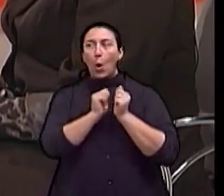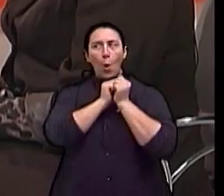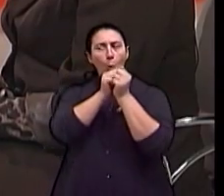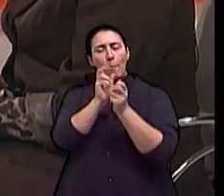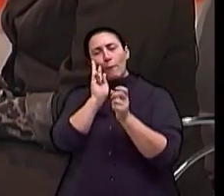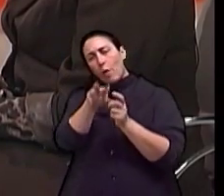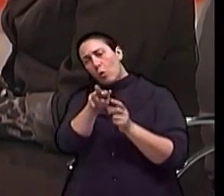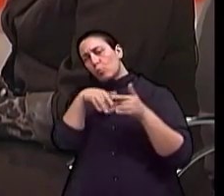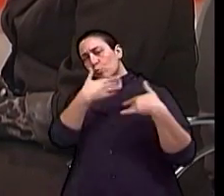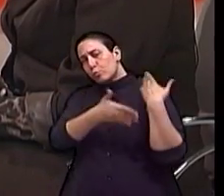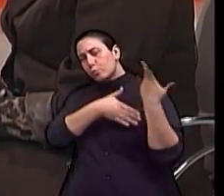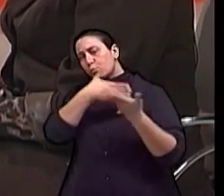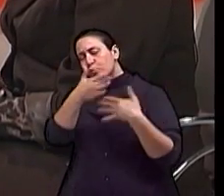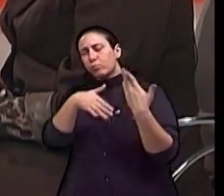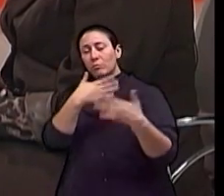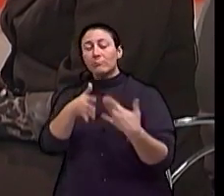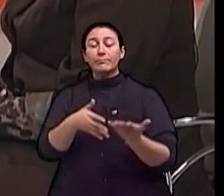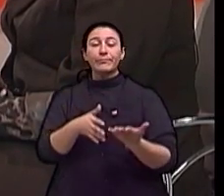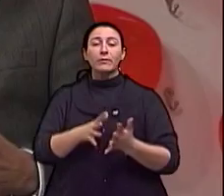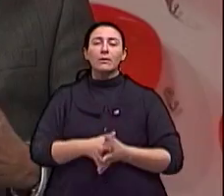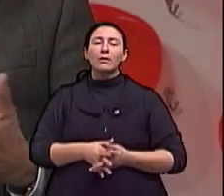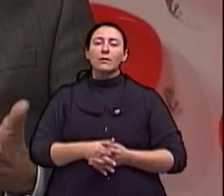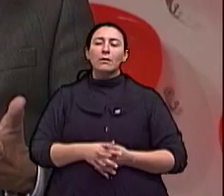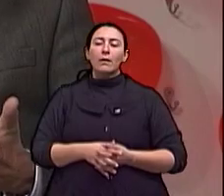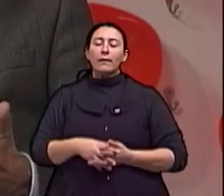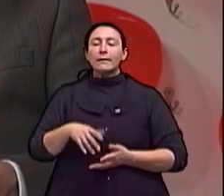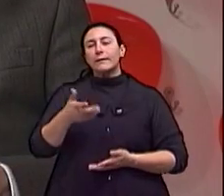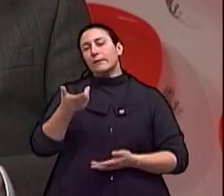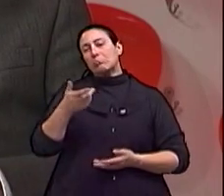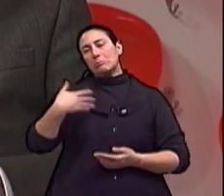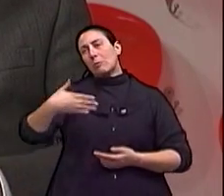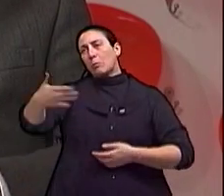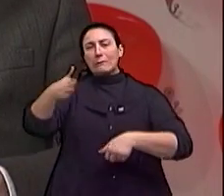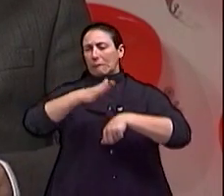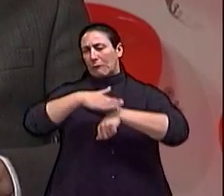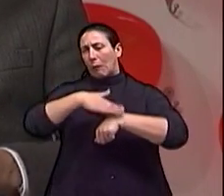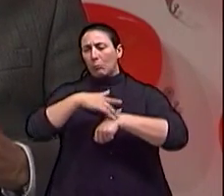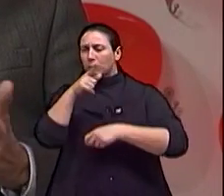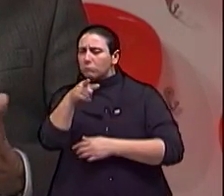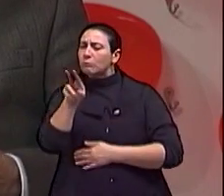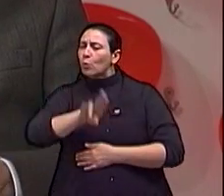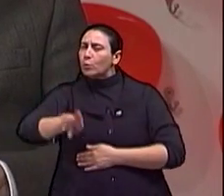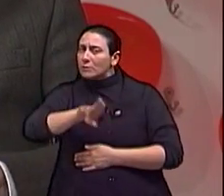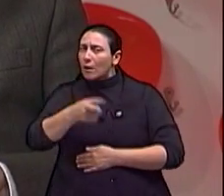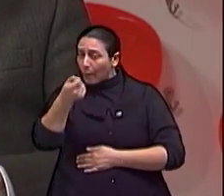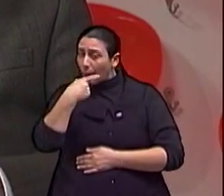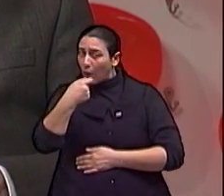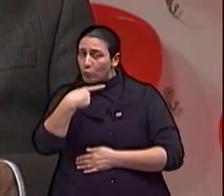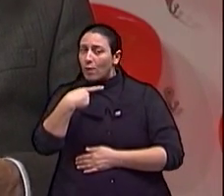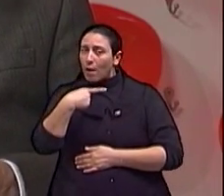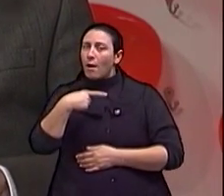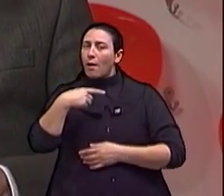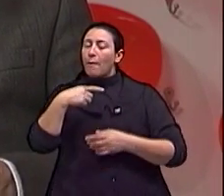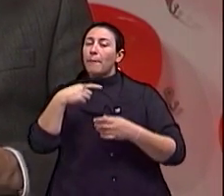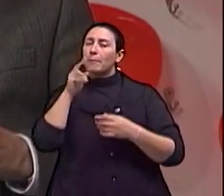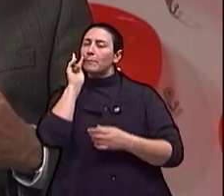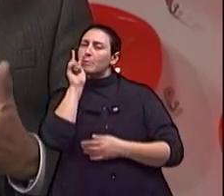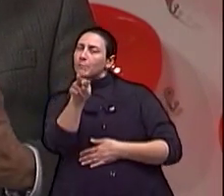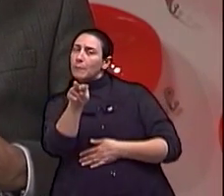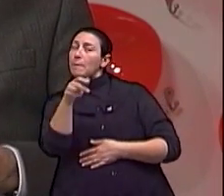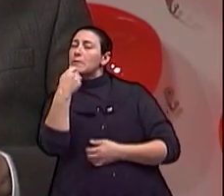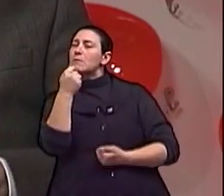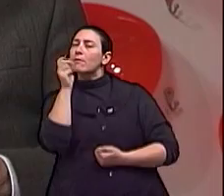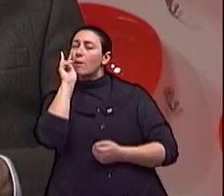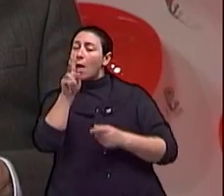operar então uma pessoa que responde bem? É que depois de um certo tempo de uso, normalmente em alguns anos, começa a haver para